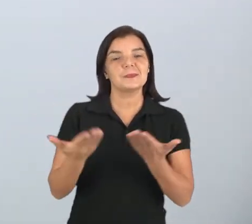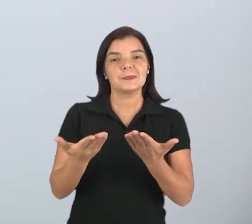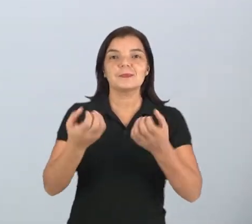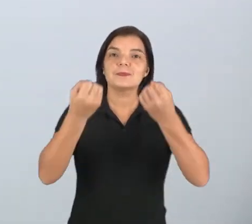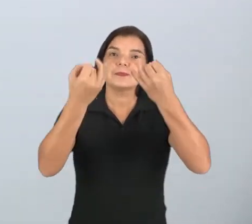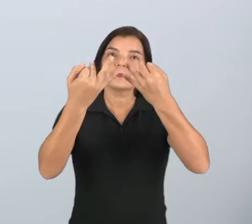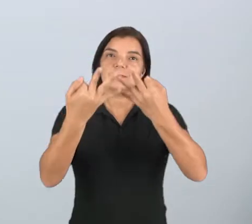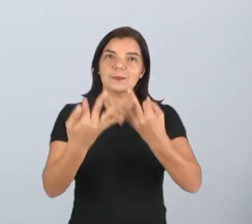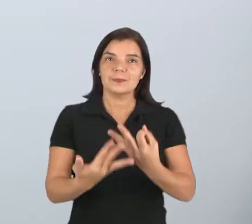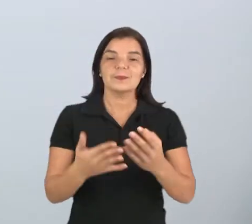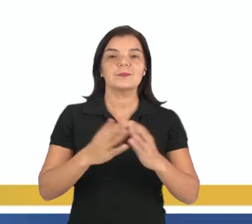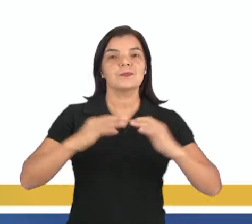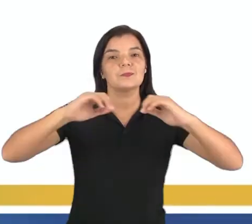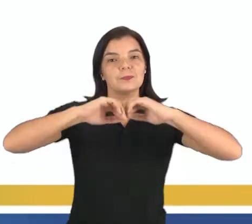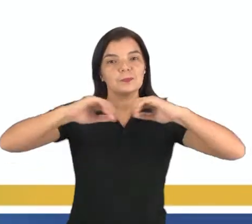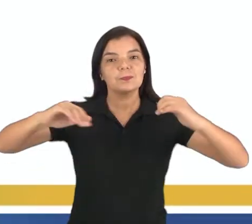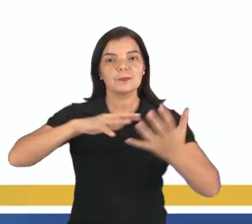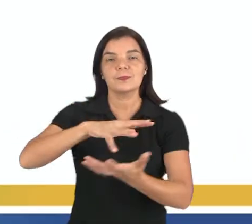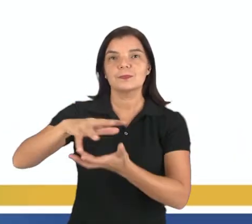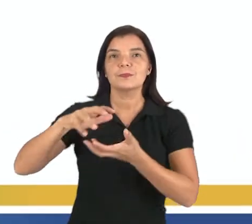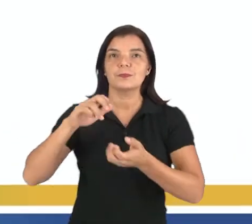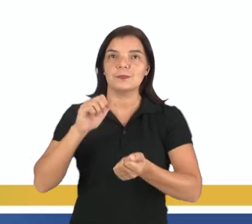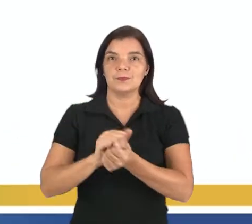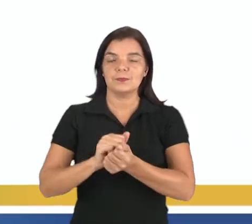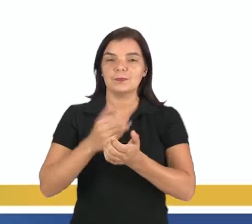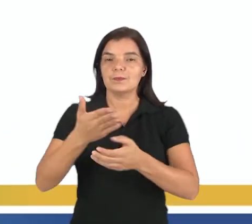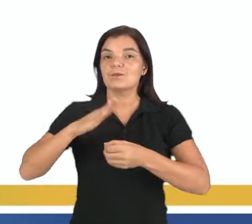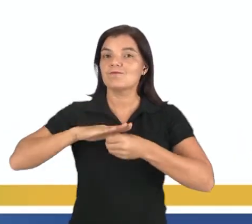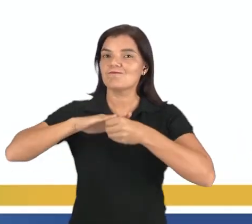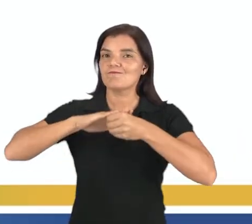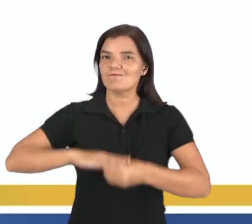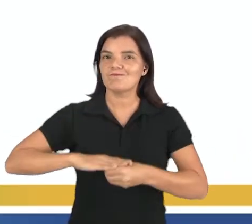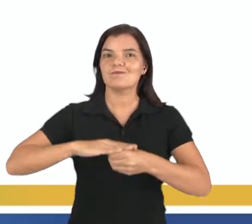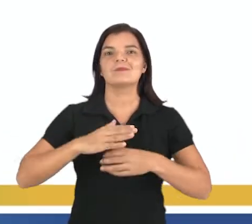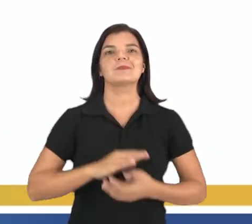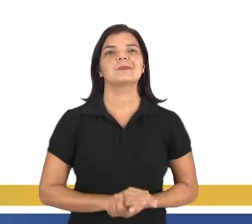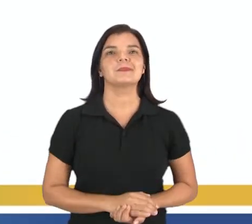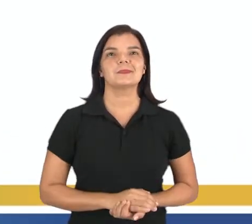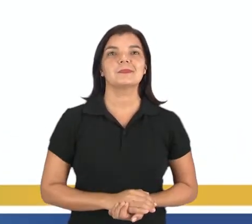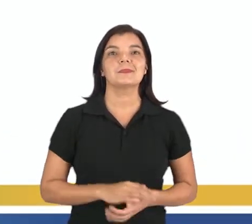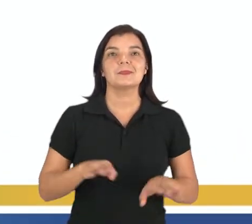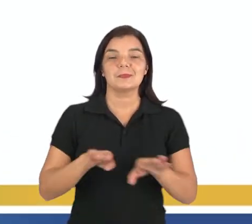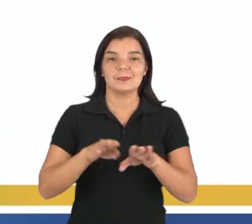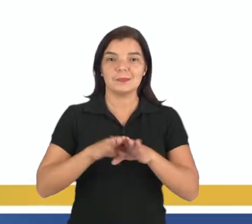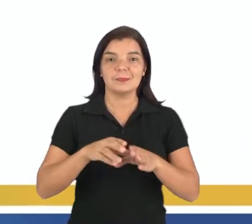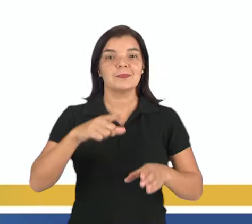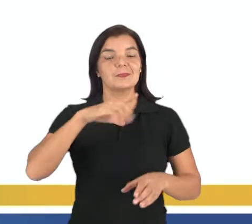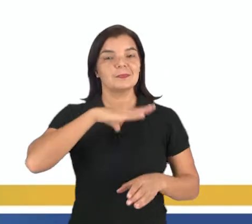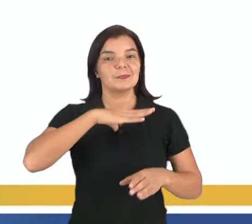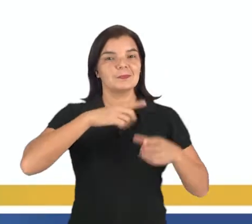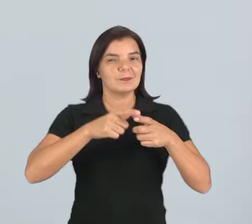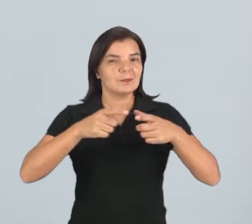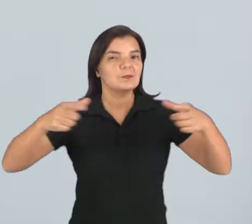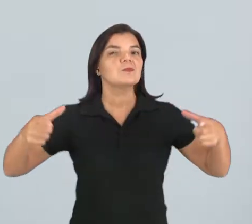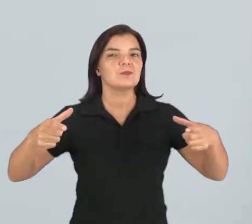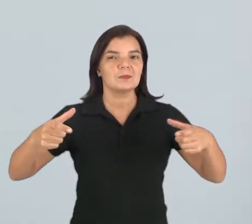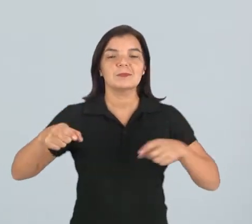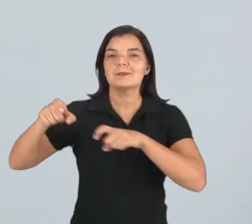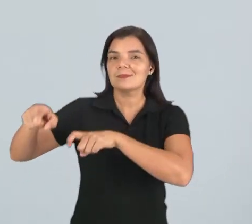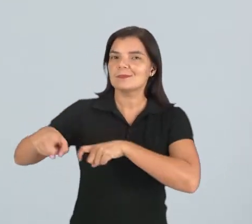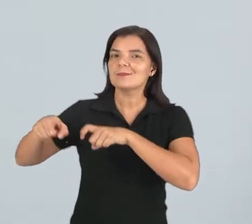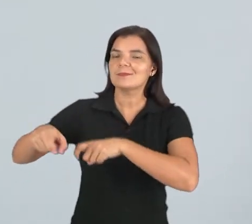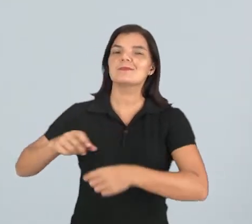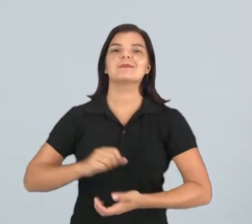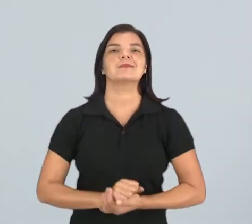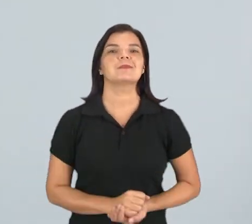vamos falar um pouco sobre a divisão do mundo a partir do colonialismo, metrópole e colônia, o mundo dividido em metrópole